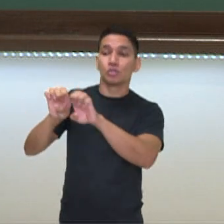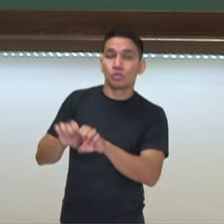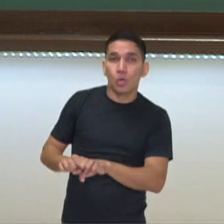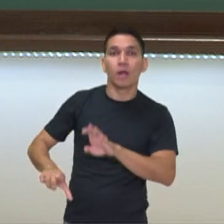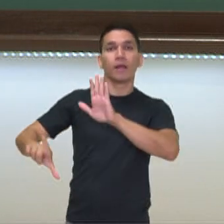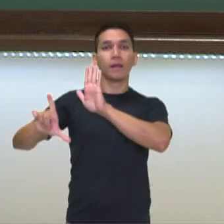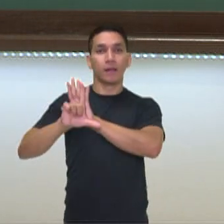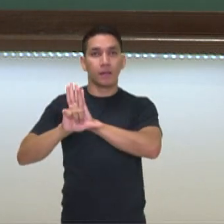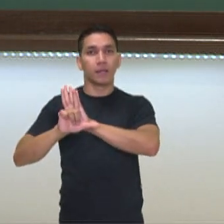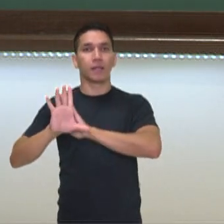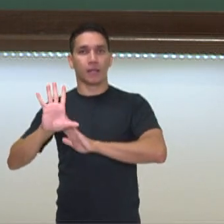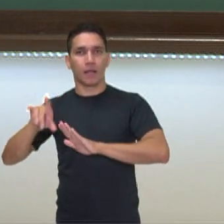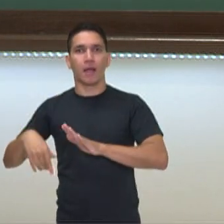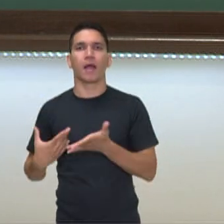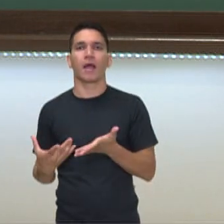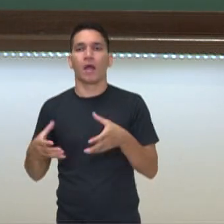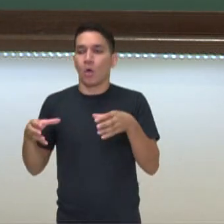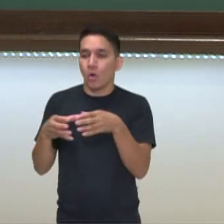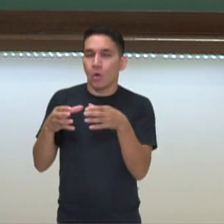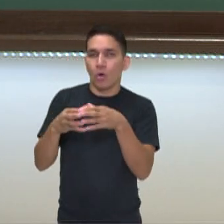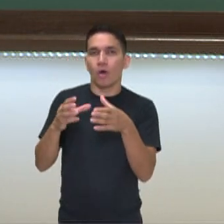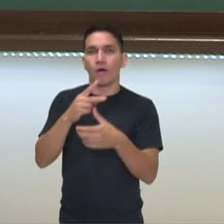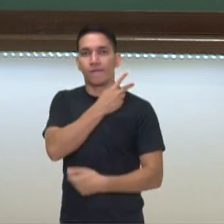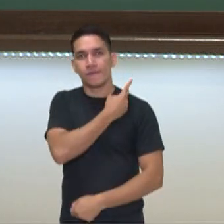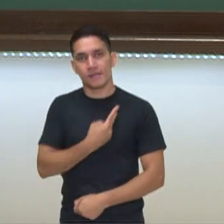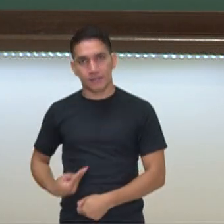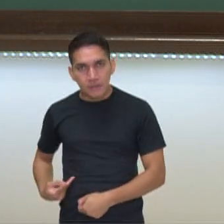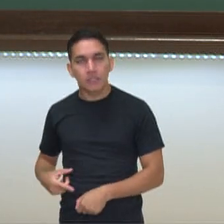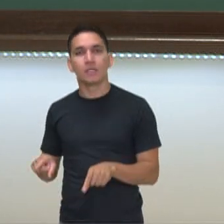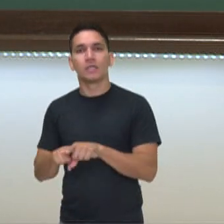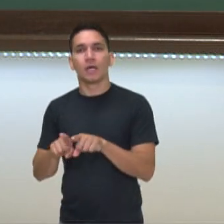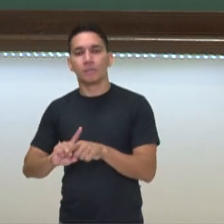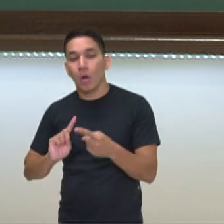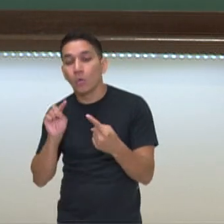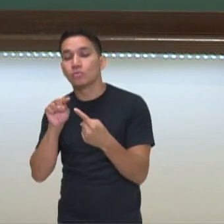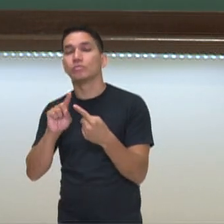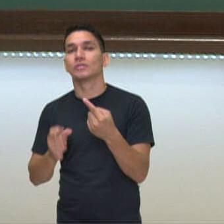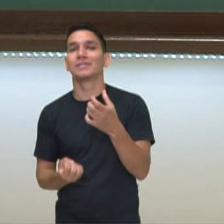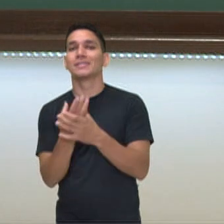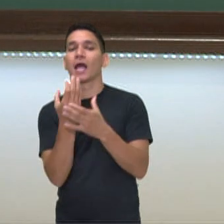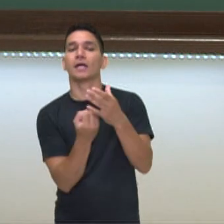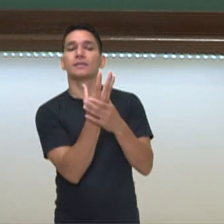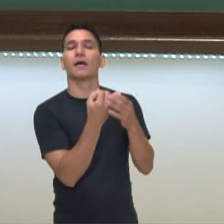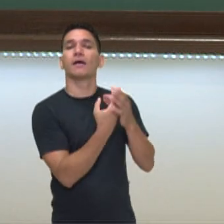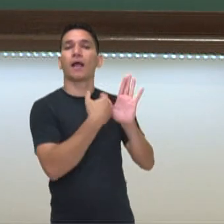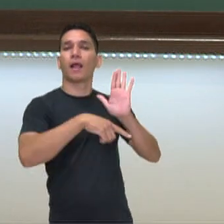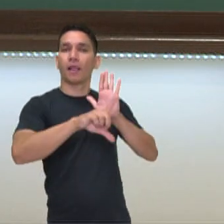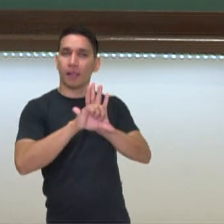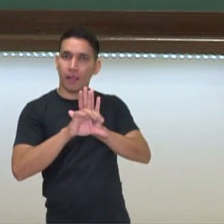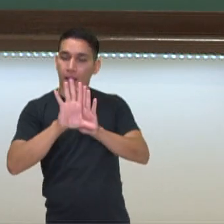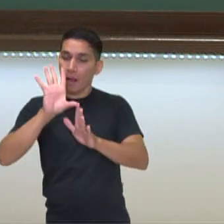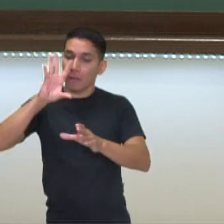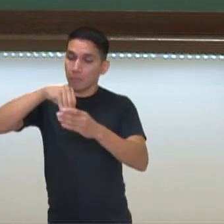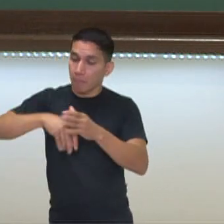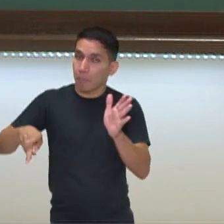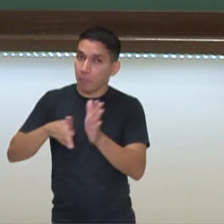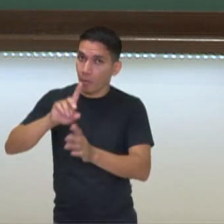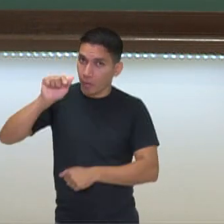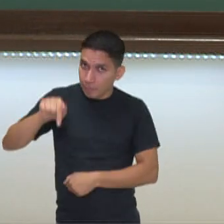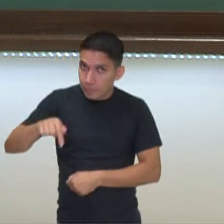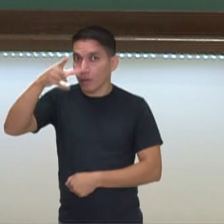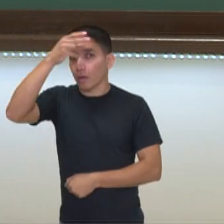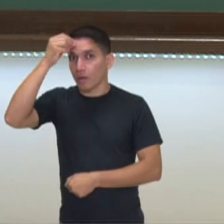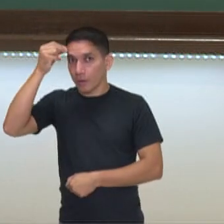legislativa, a Câmara de Vereadores, que tem por objetivo a criação de leis que serão aplicadas dentro do território do